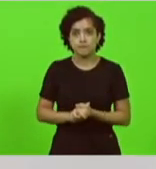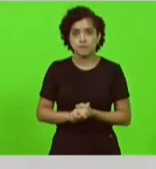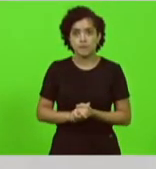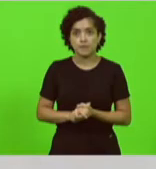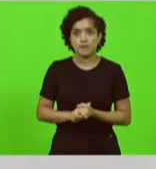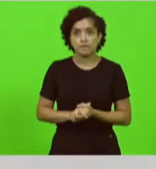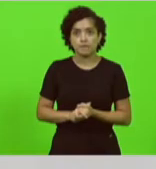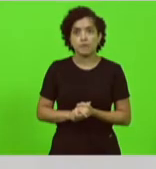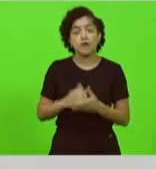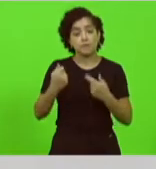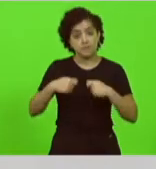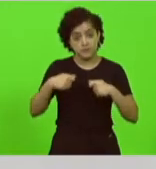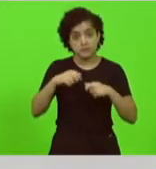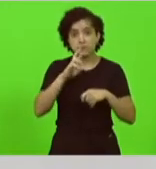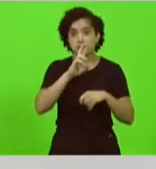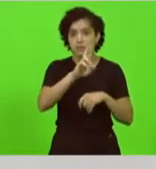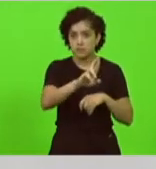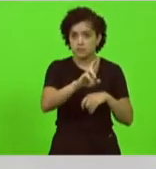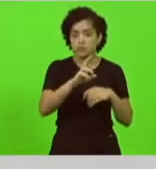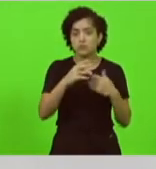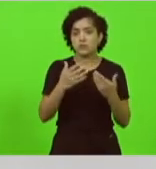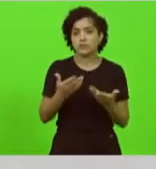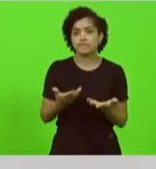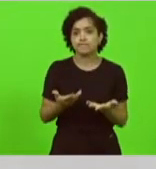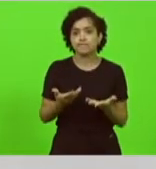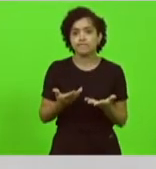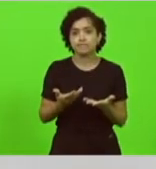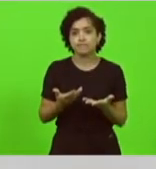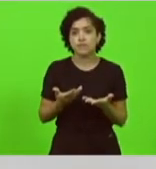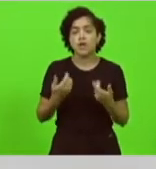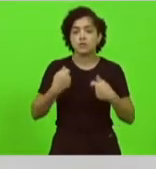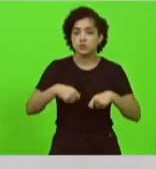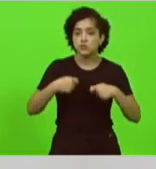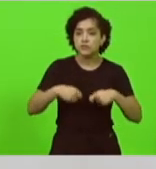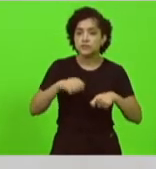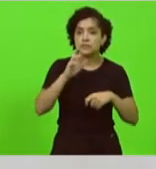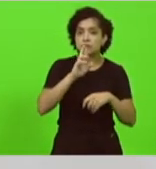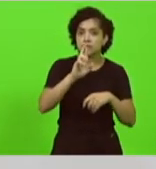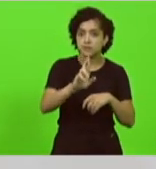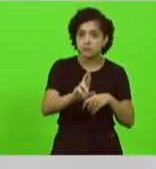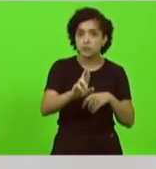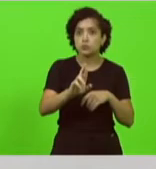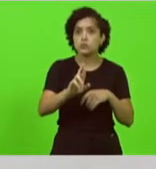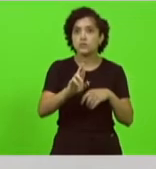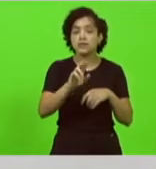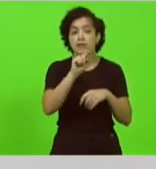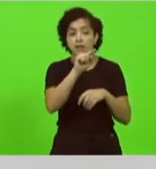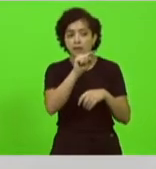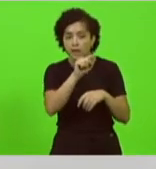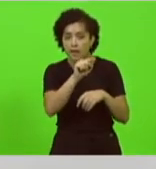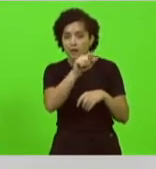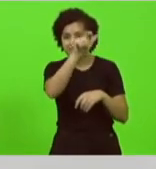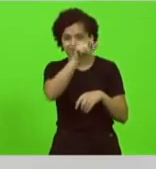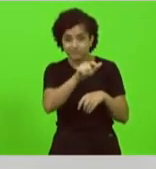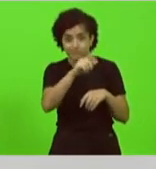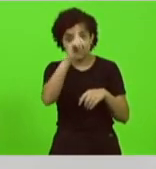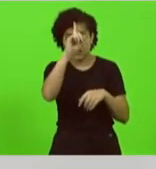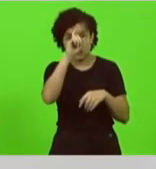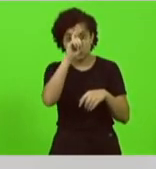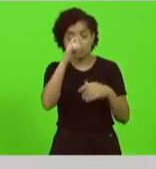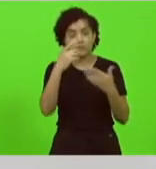nós temos que dar uma resposta para Santa Catarina nós temos que dar uma resposta para o Alfredo que está nesse momento